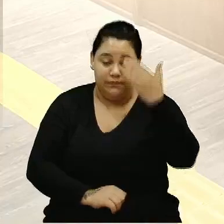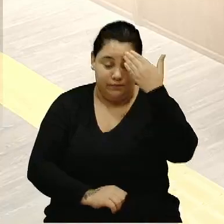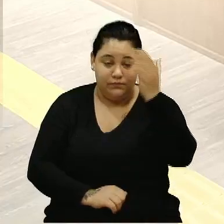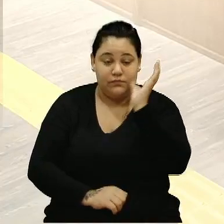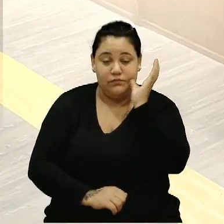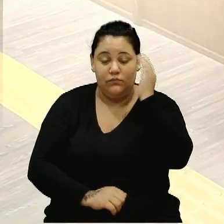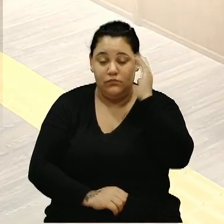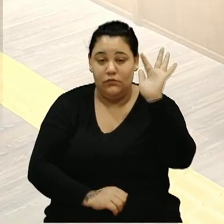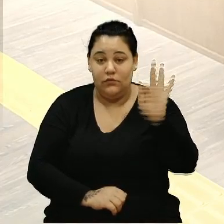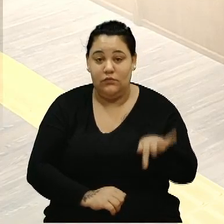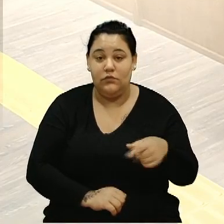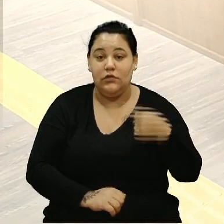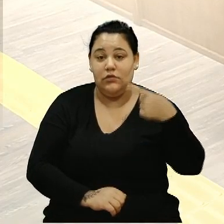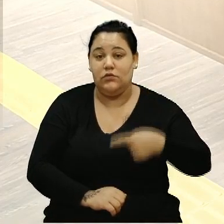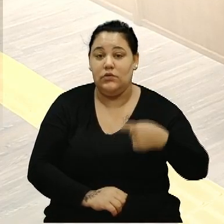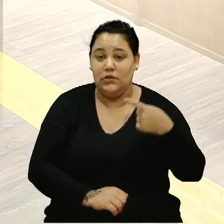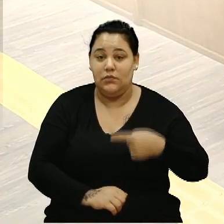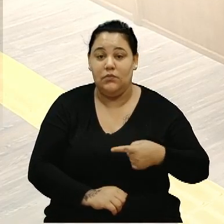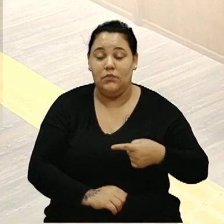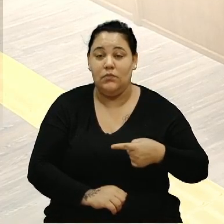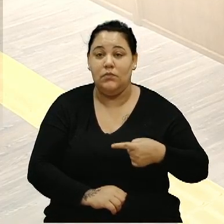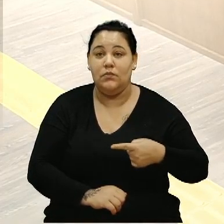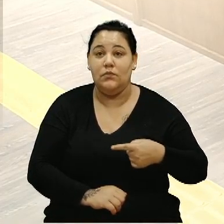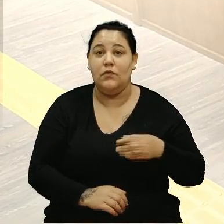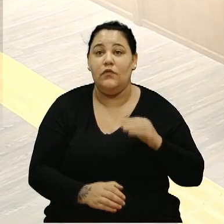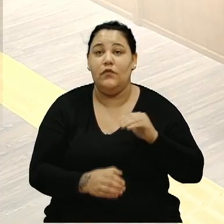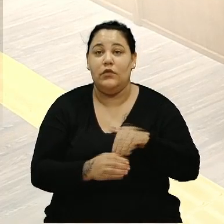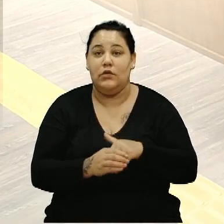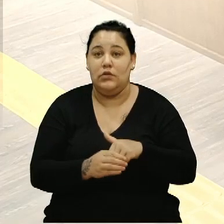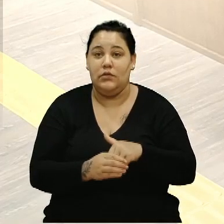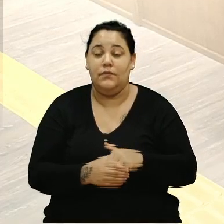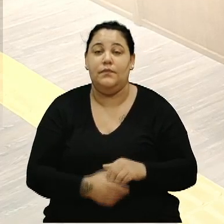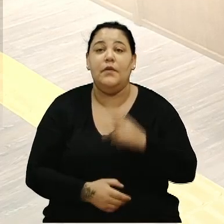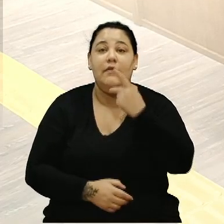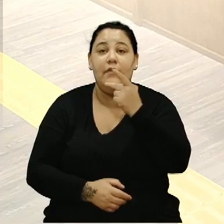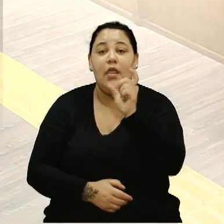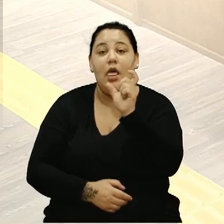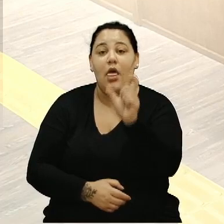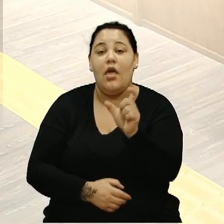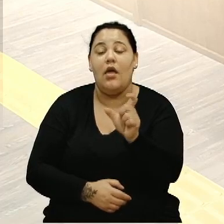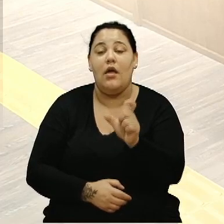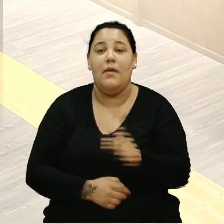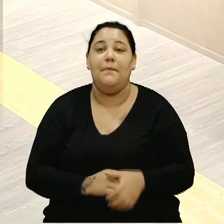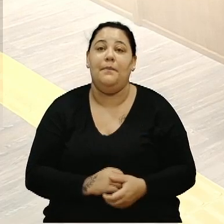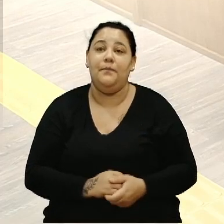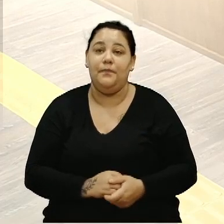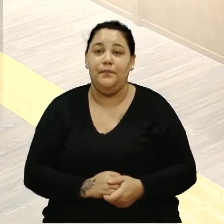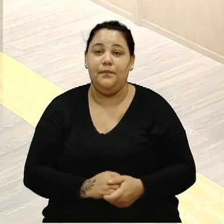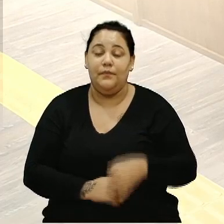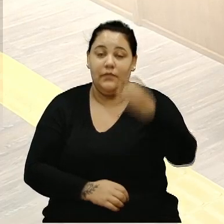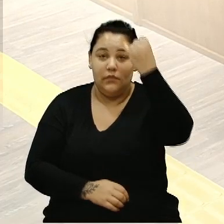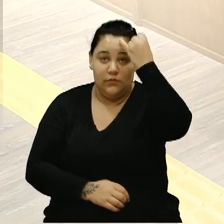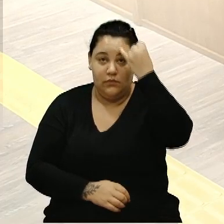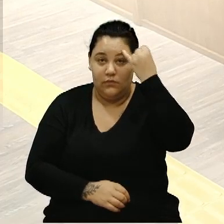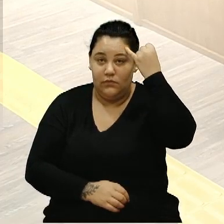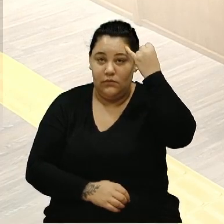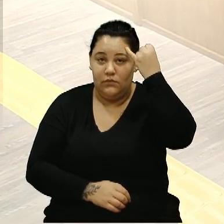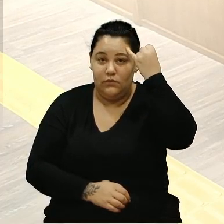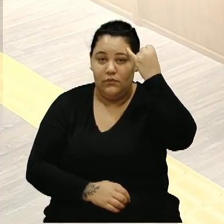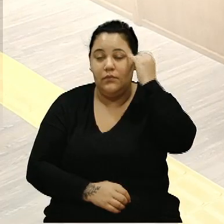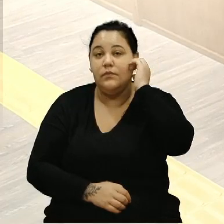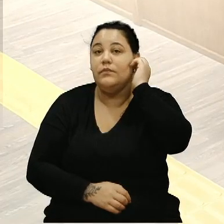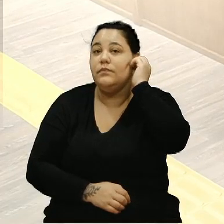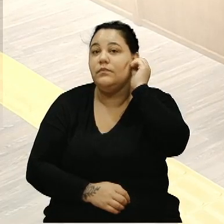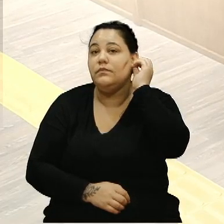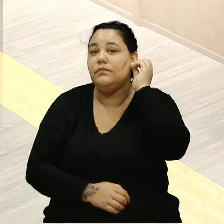da discussão, em votação. Para declarar voto, Sr. Presidente. Para declarar voto, o vereador Zé D'Ambrosio. Para declarar